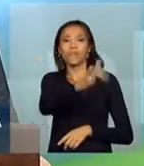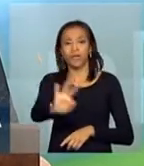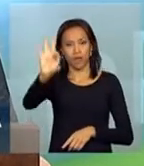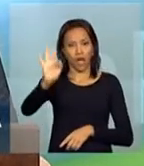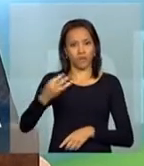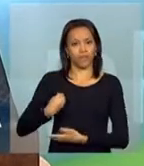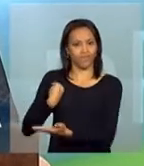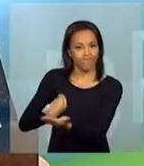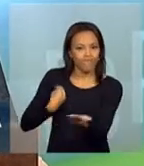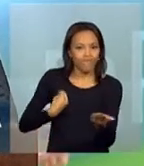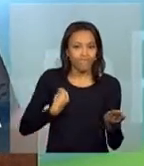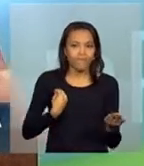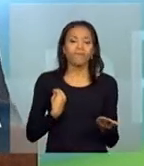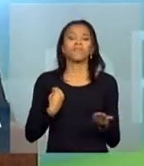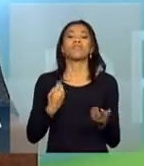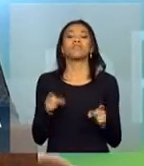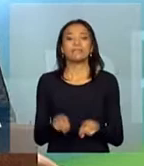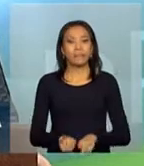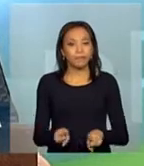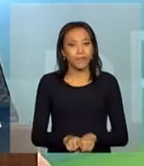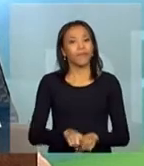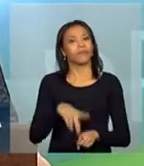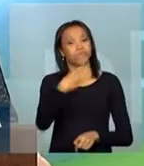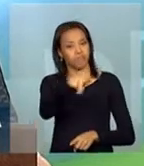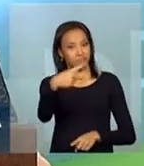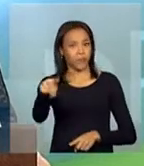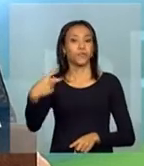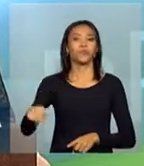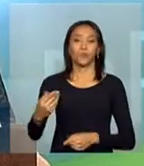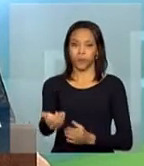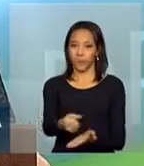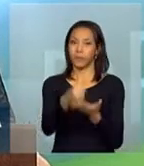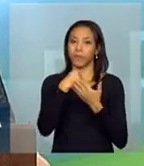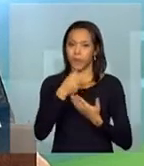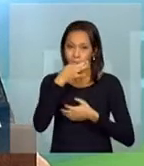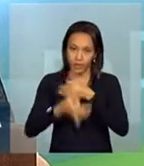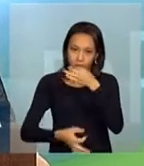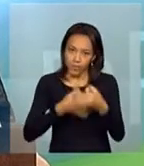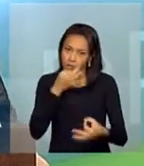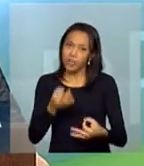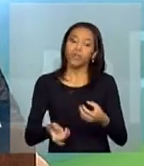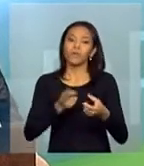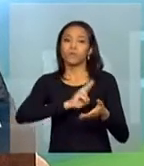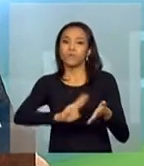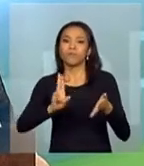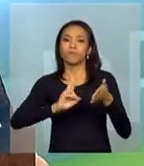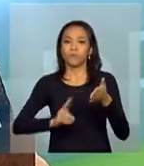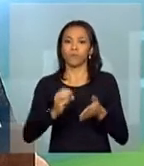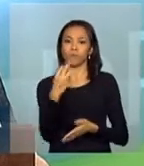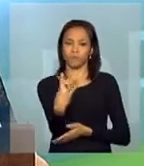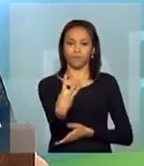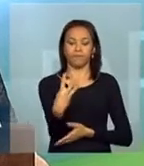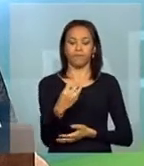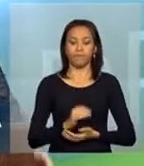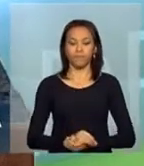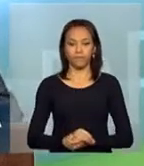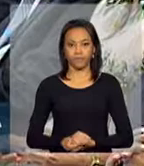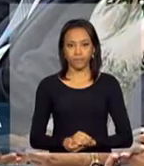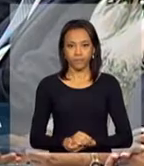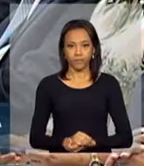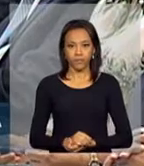presentes, que também deram a sua contribuição, Ariosto Holanda, Arnon Bezerra e José Guimarães.